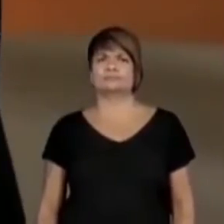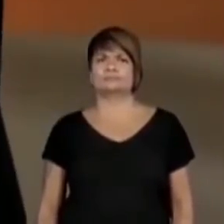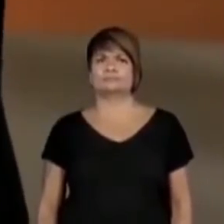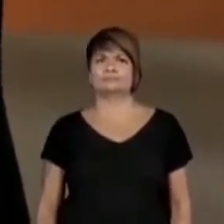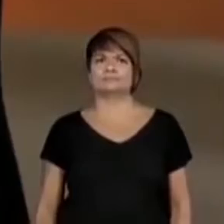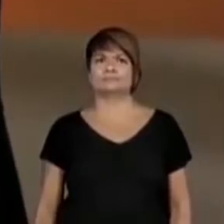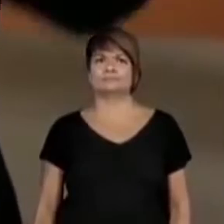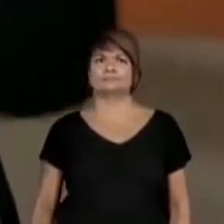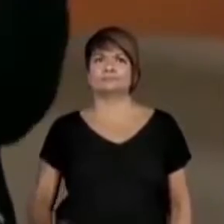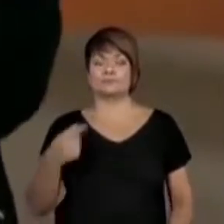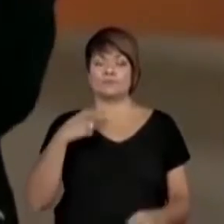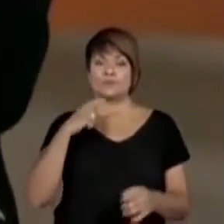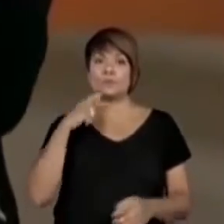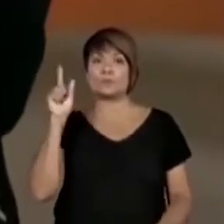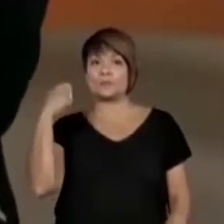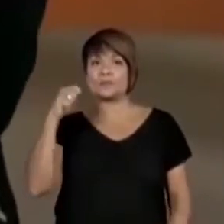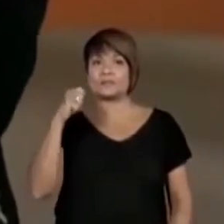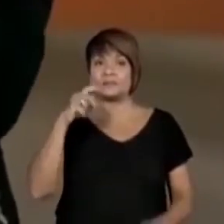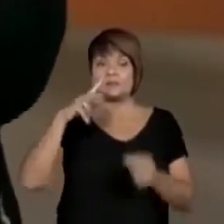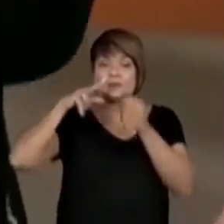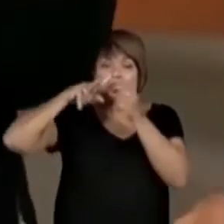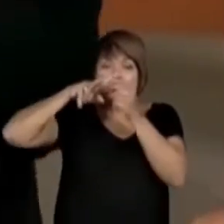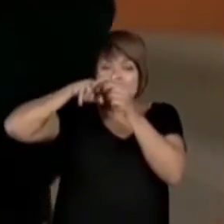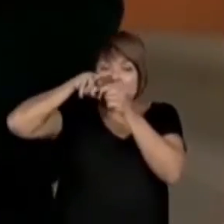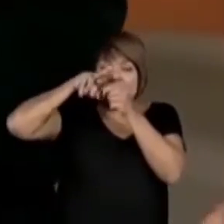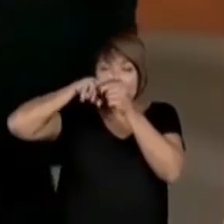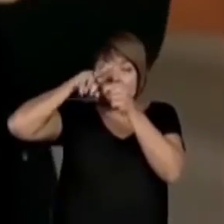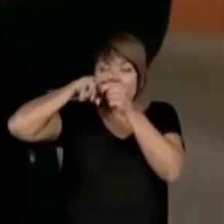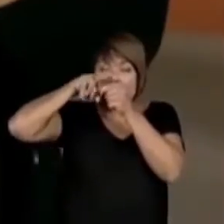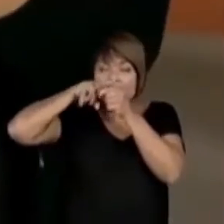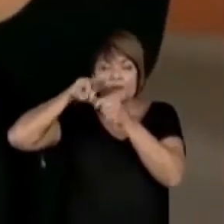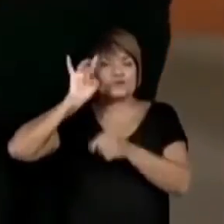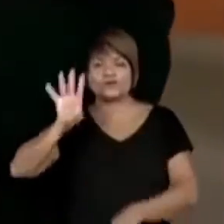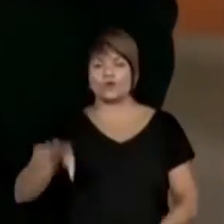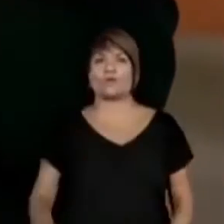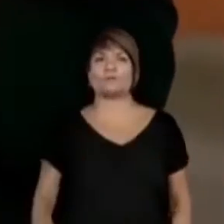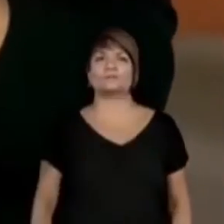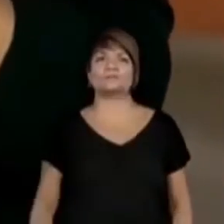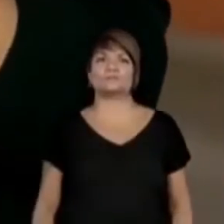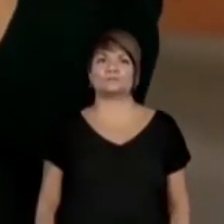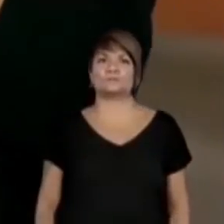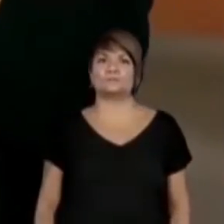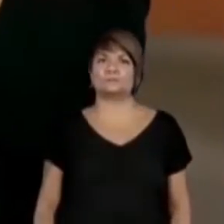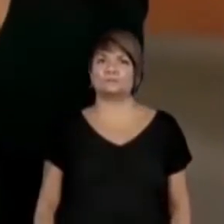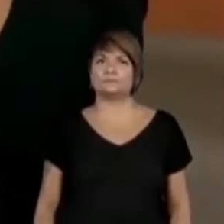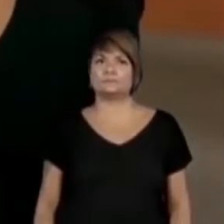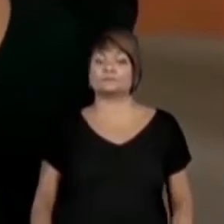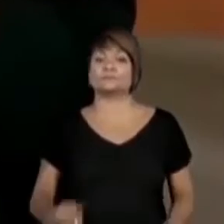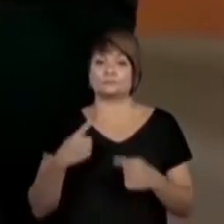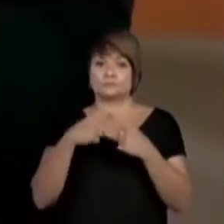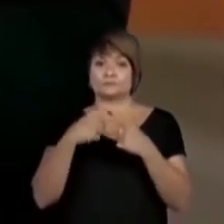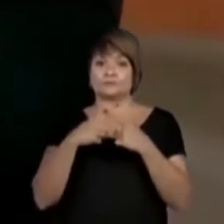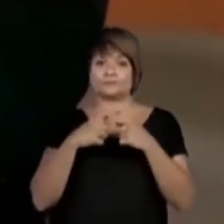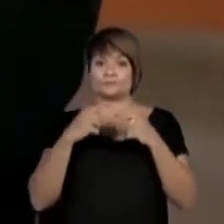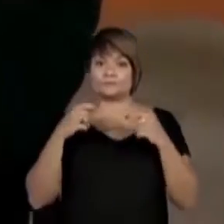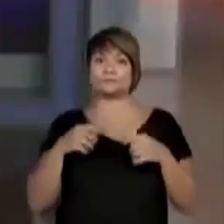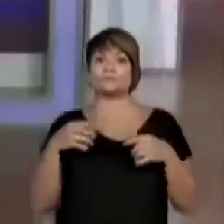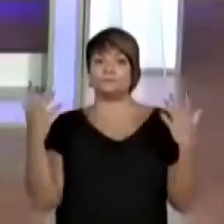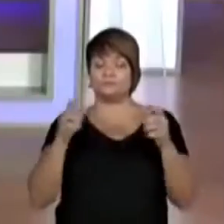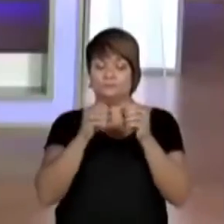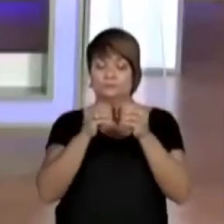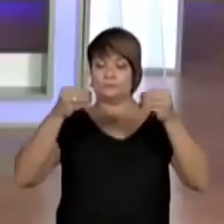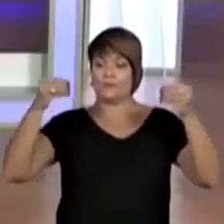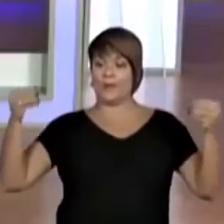dobras, você vai juntar e tirar só um pedacinho. Pedir para cortar só um pedacinho. Porque quando você abrir,